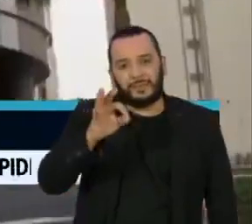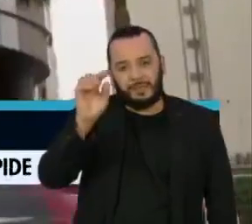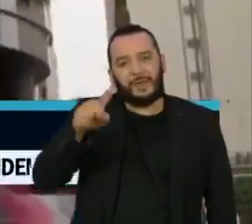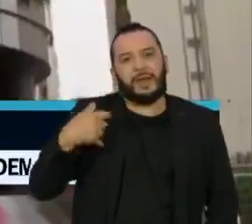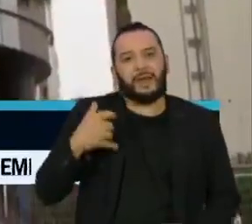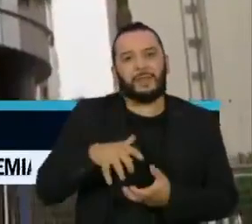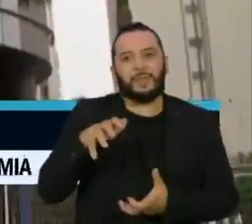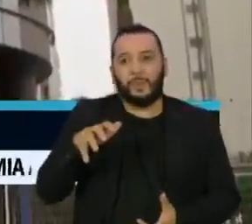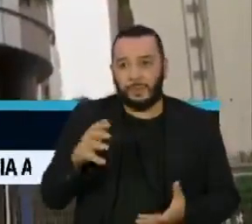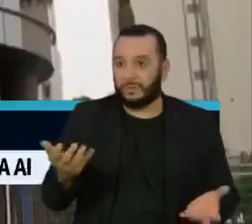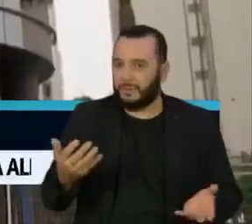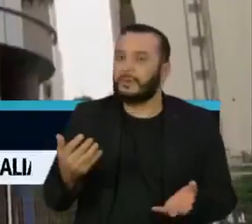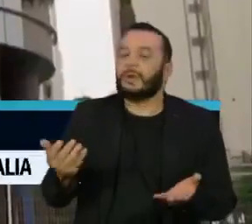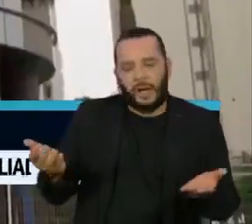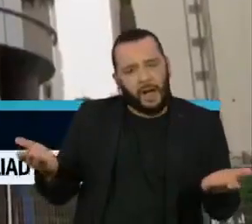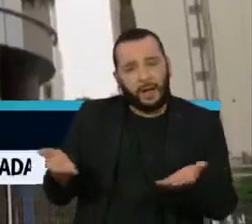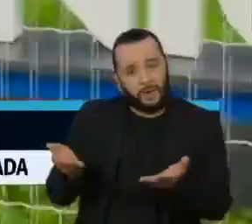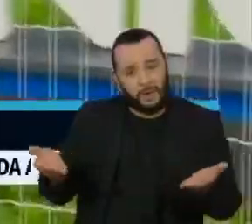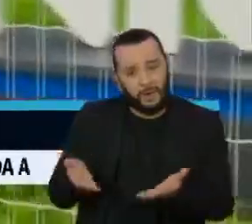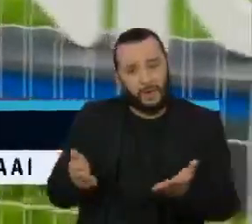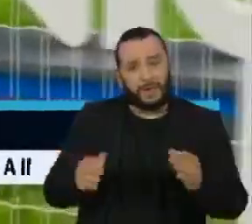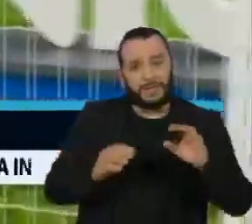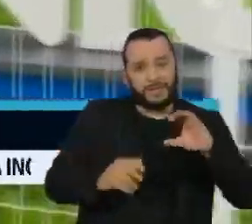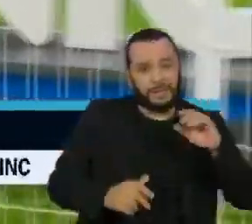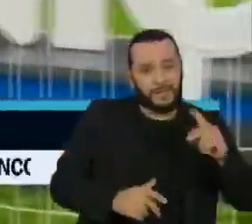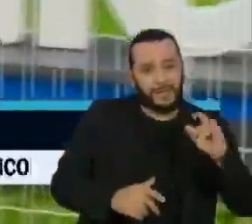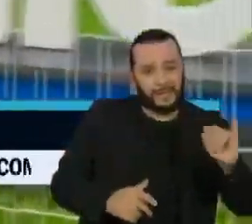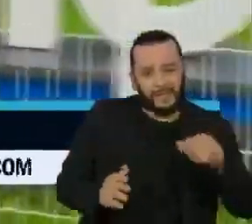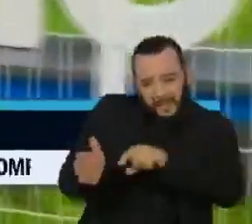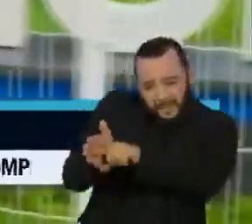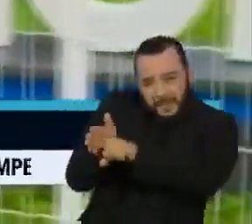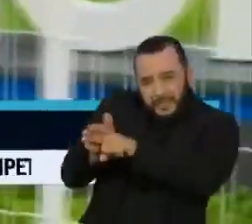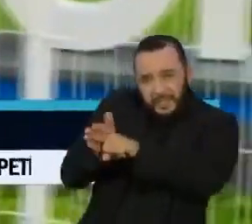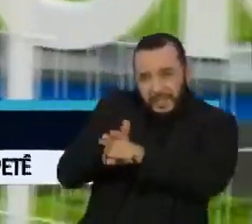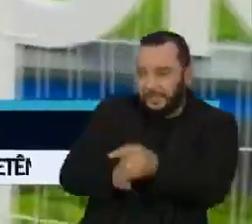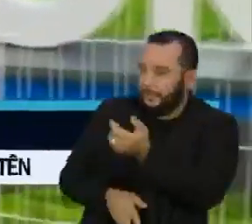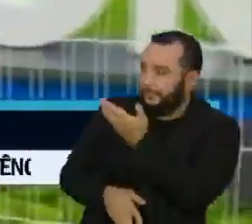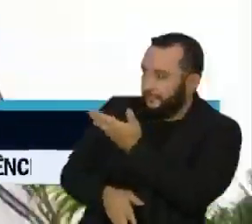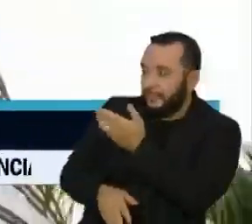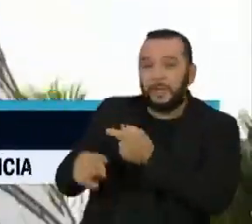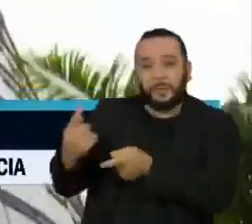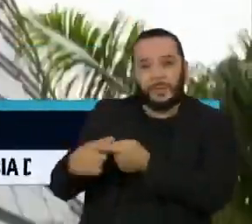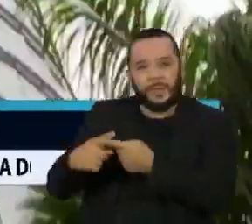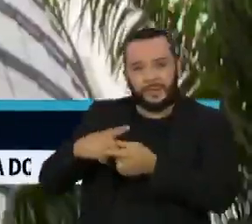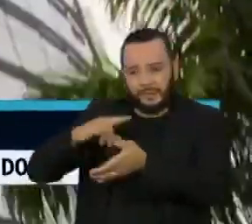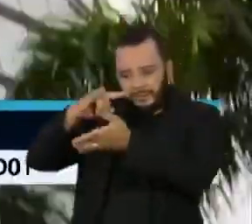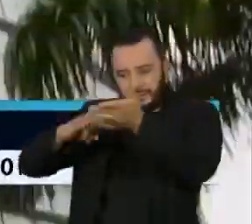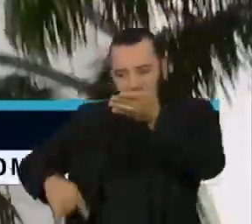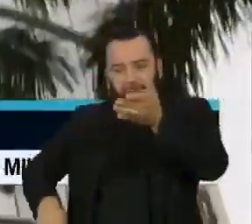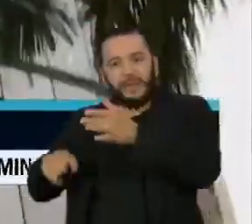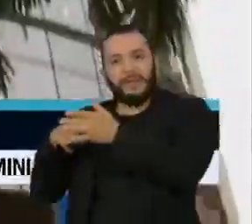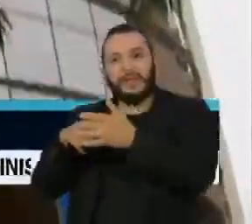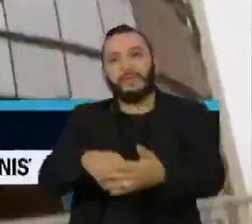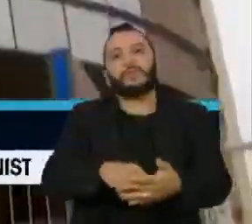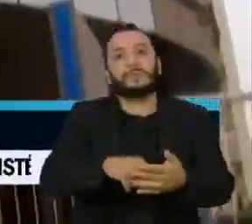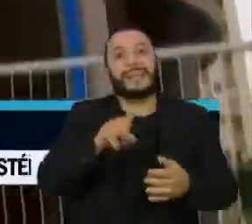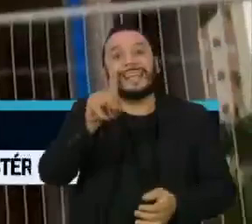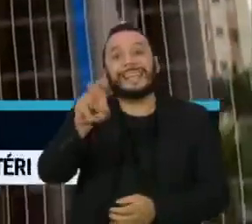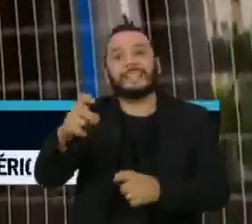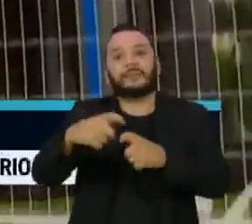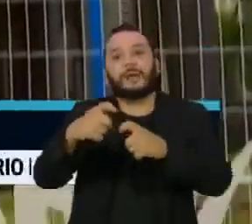entrou no radar da CPI da pandemia após os senadores receberem um dossiê com denúncias de 15 médicos do plano.